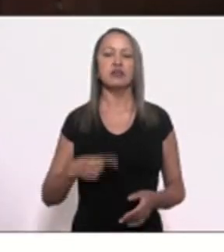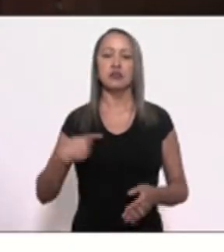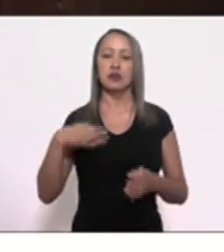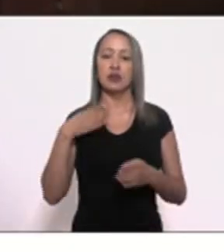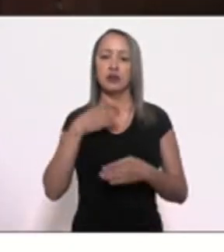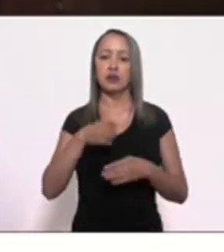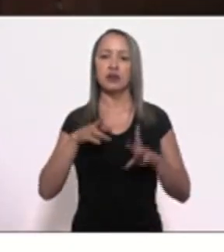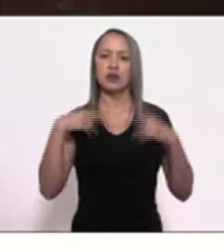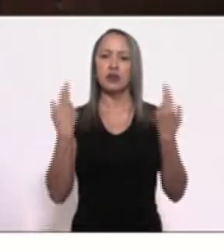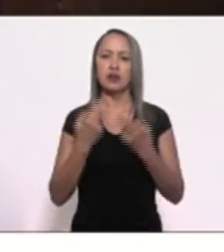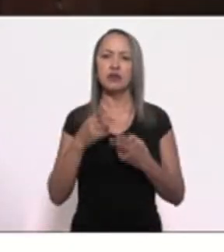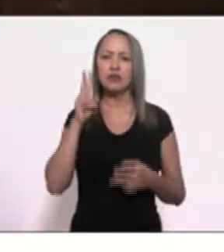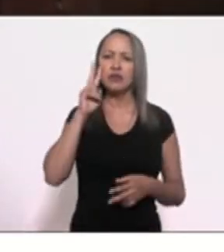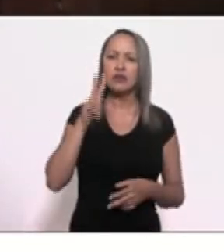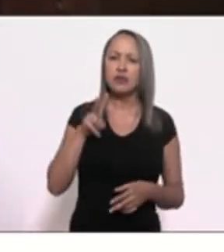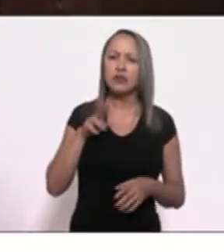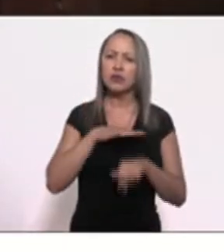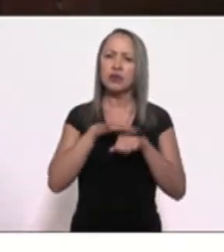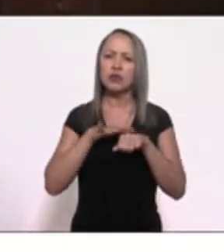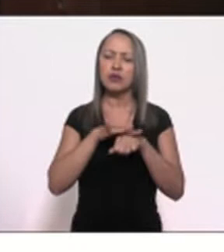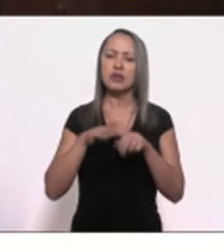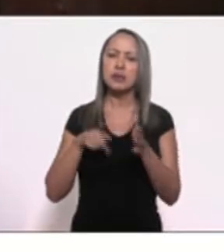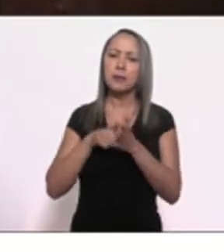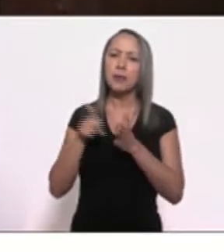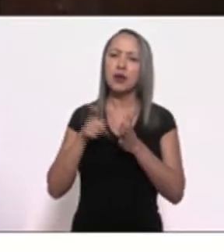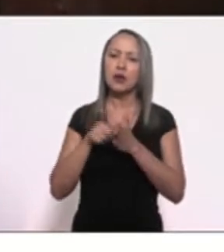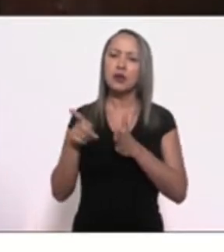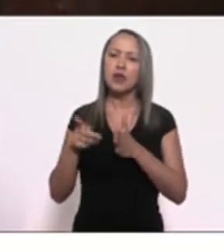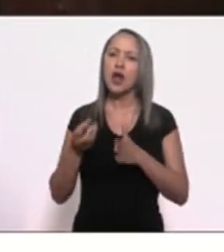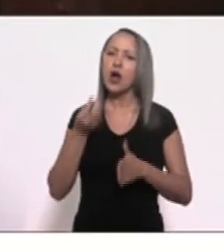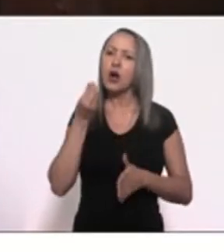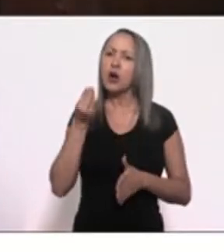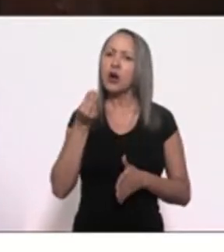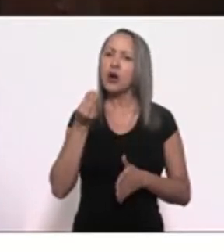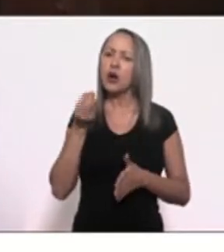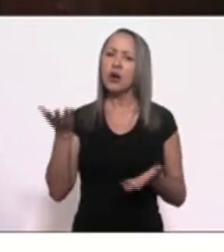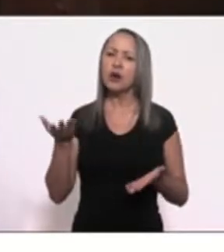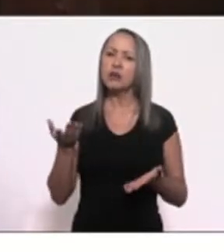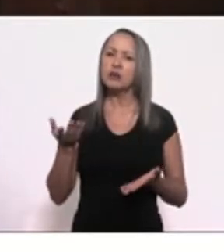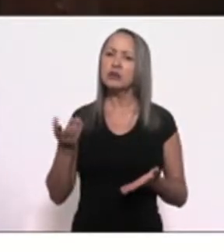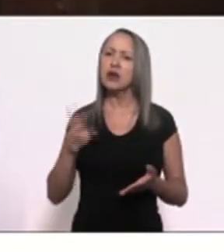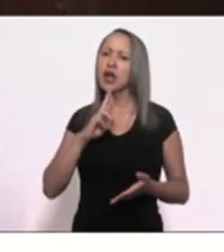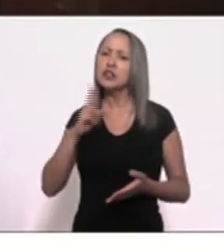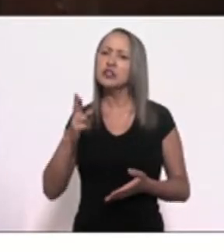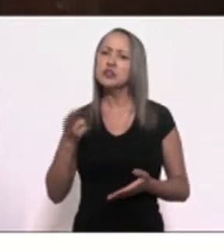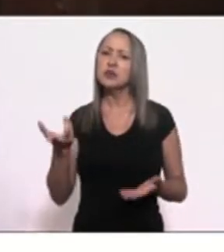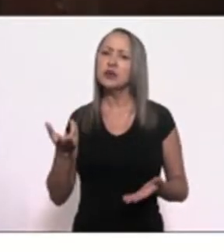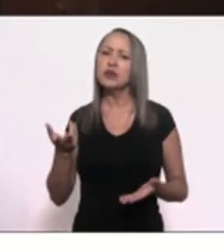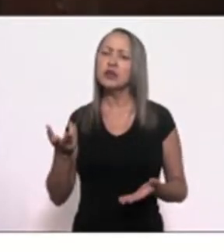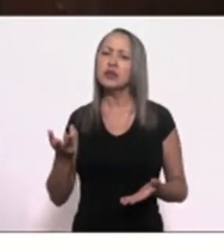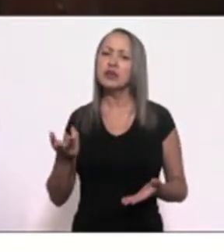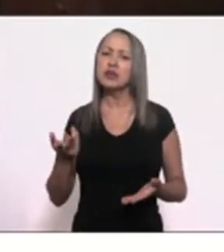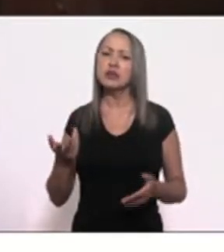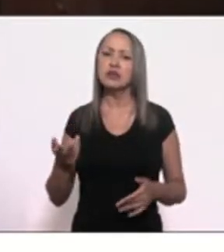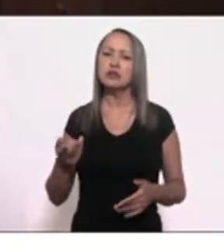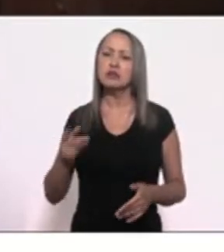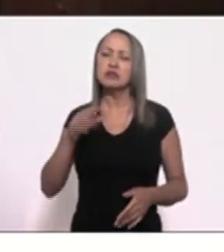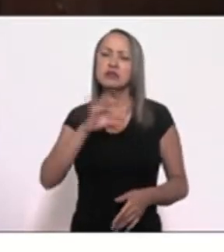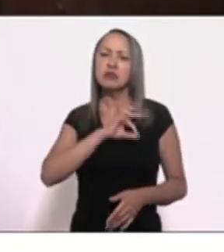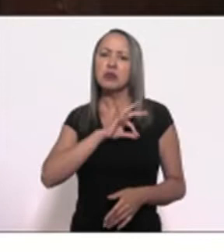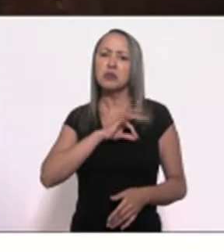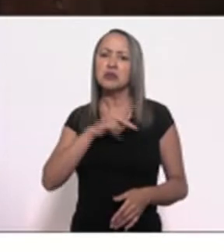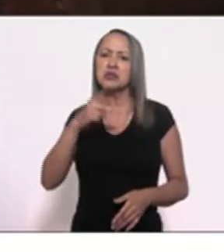colegas falar e perguntou o seguinte, como os senhores respondem pela polícia civil? E aí todo mundo riu, mas